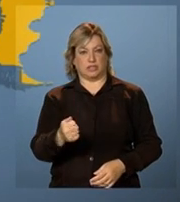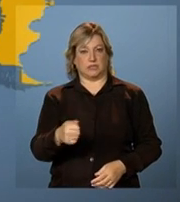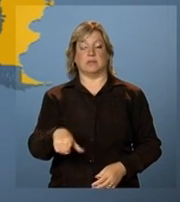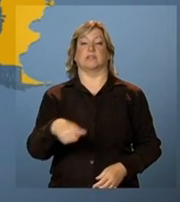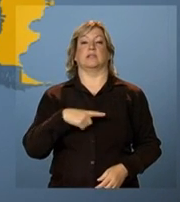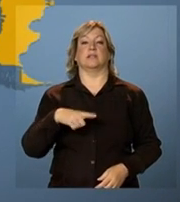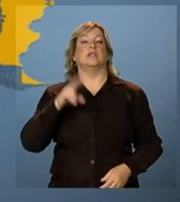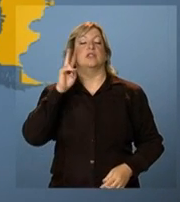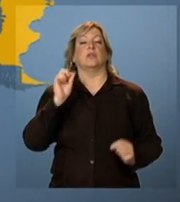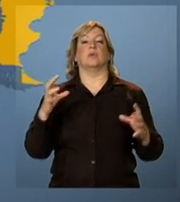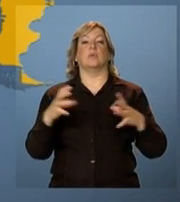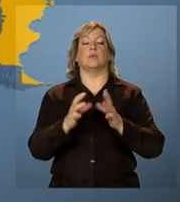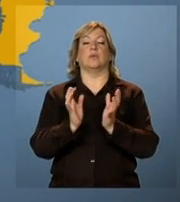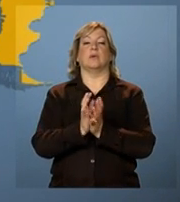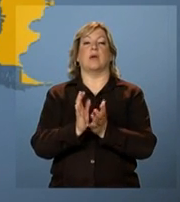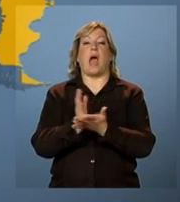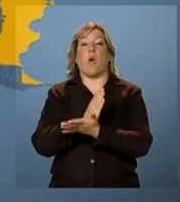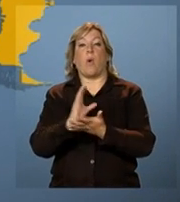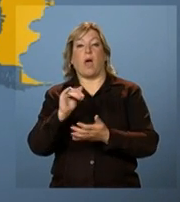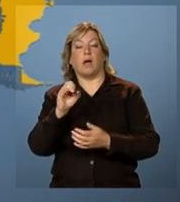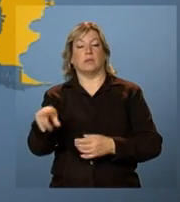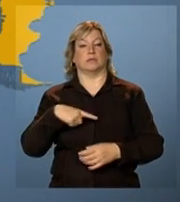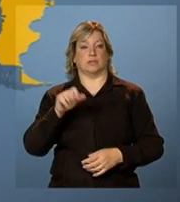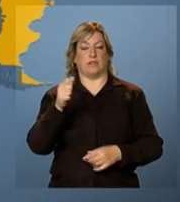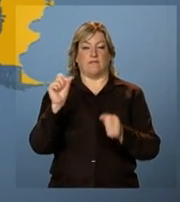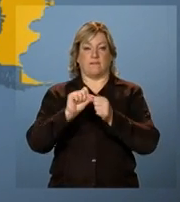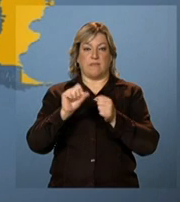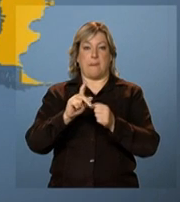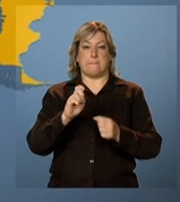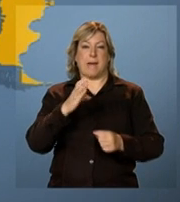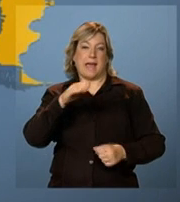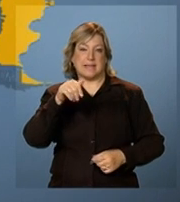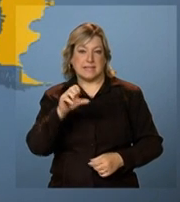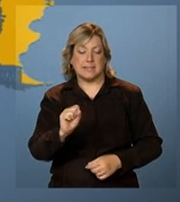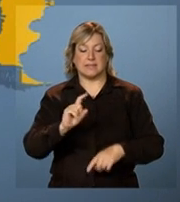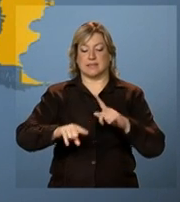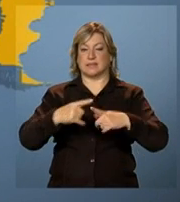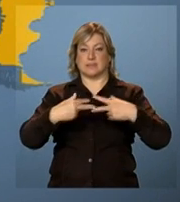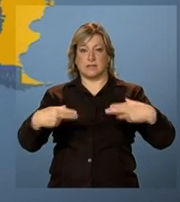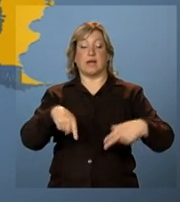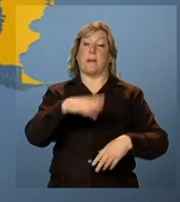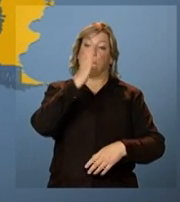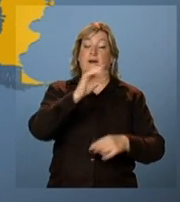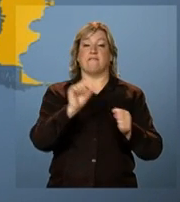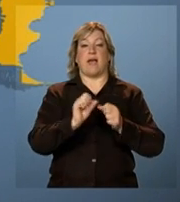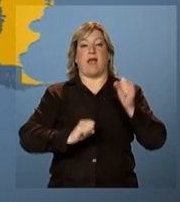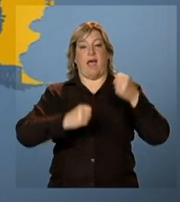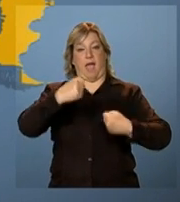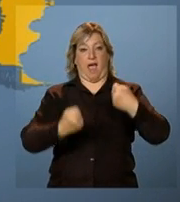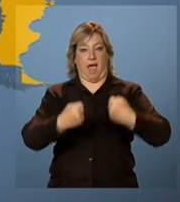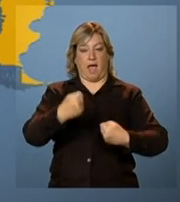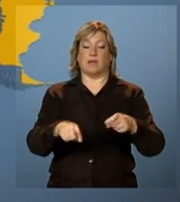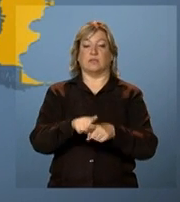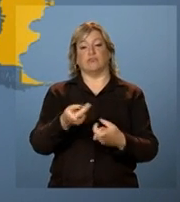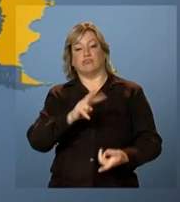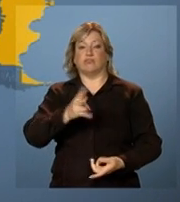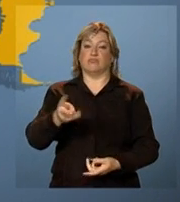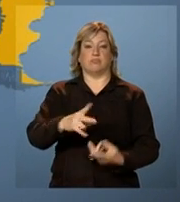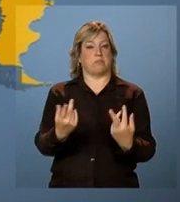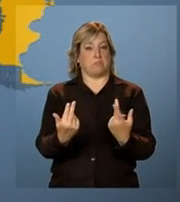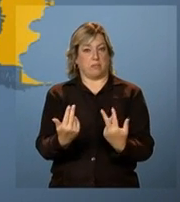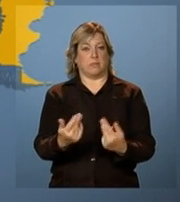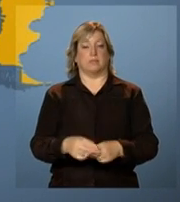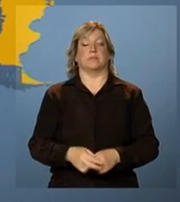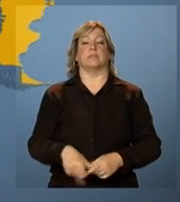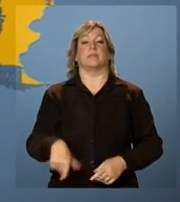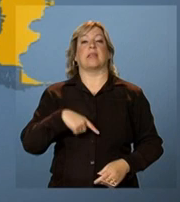Enquanto, em alguns casos, a Argentina produz peças e acessórios, o Brasil fabrica carros e vice-versa. A